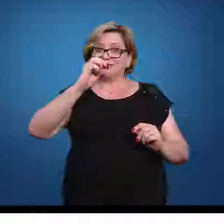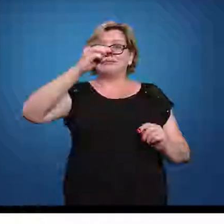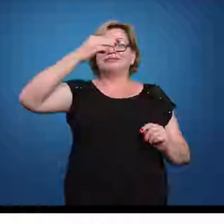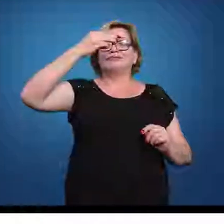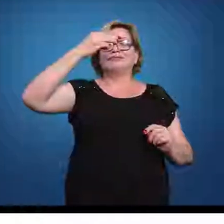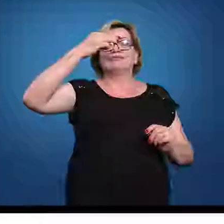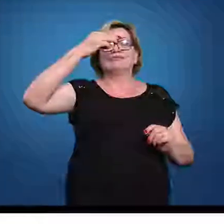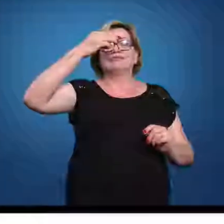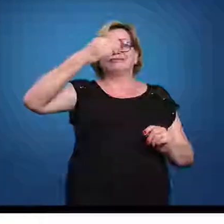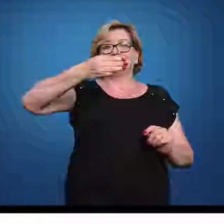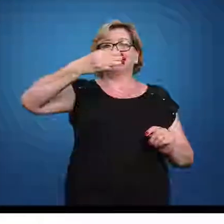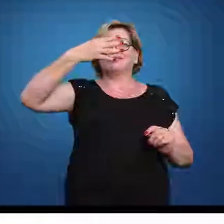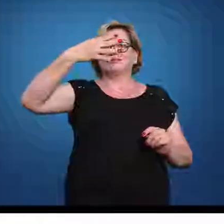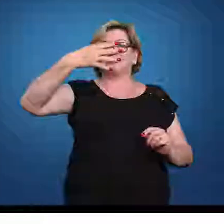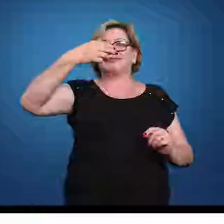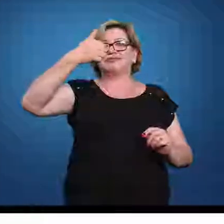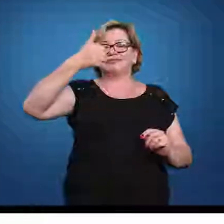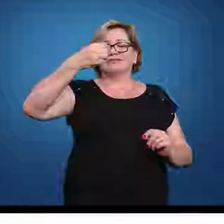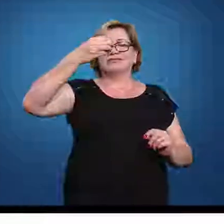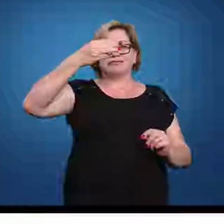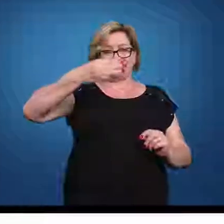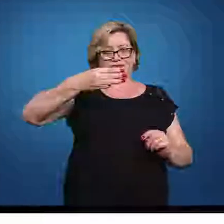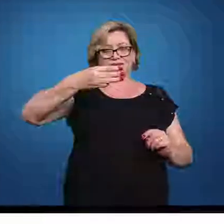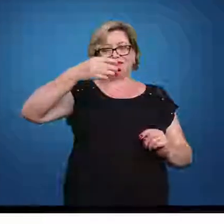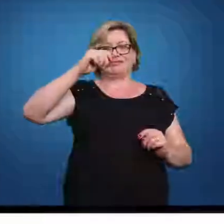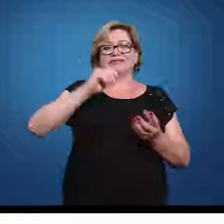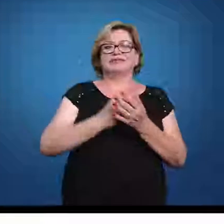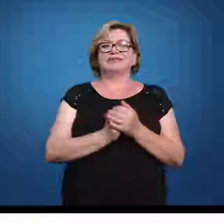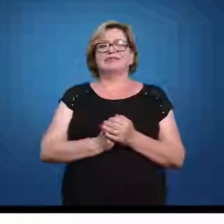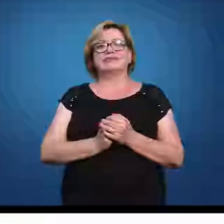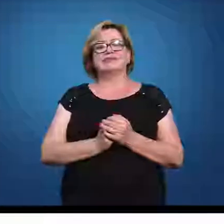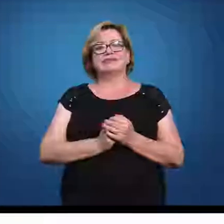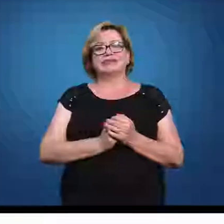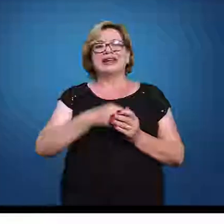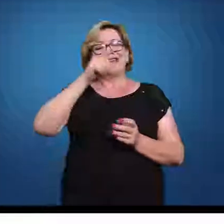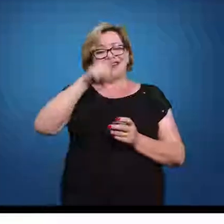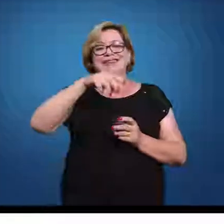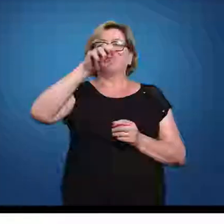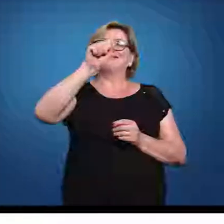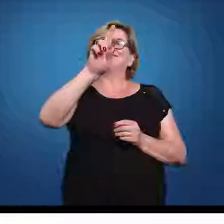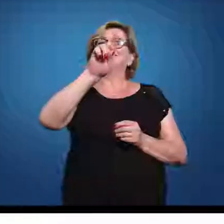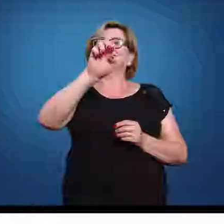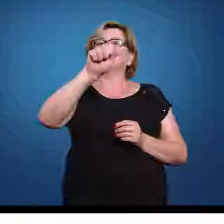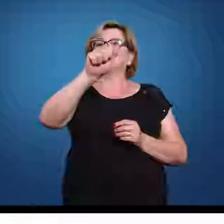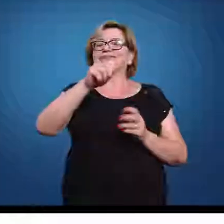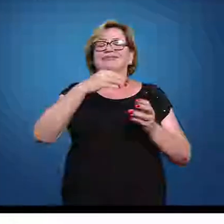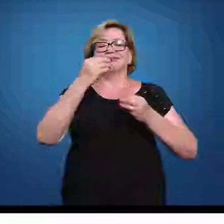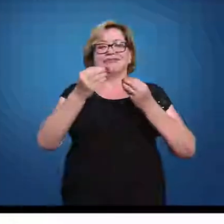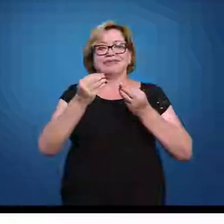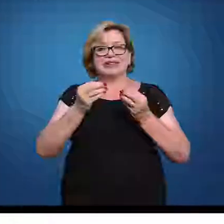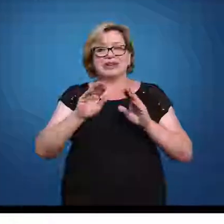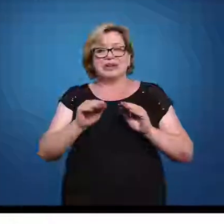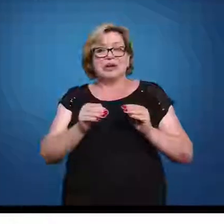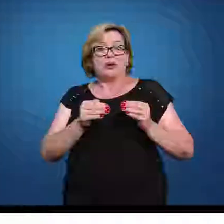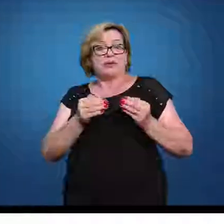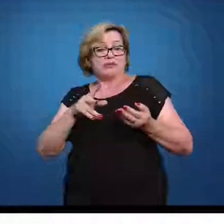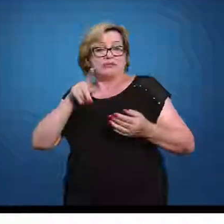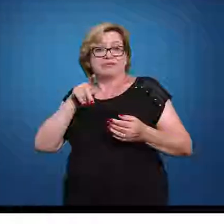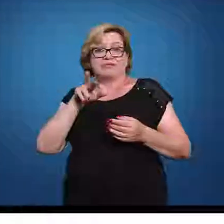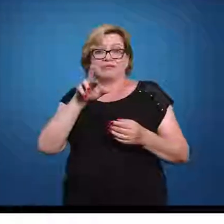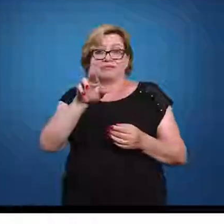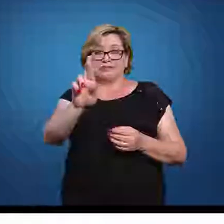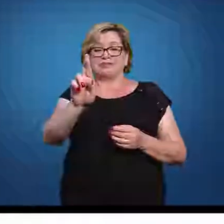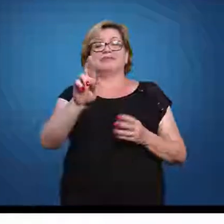0,34,13. Essa é a área. Então, qual a probabilidade da